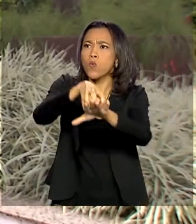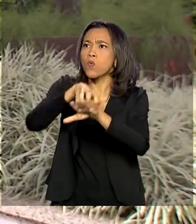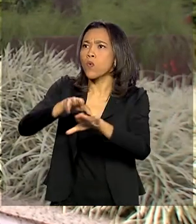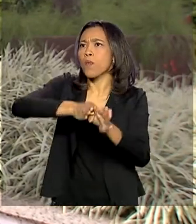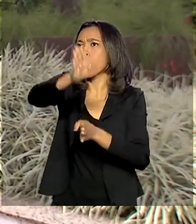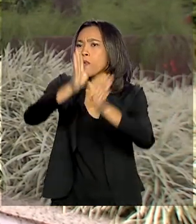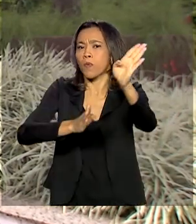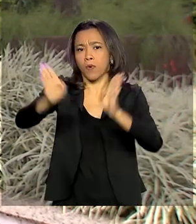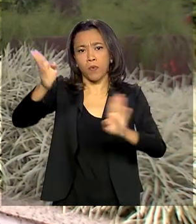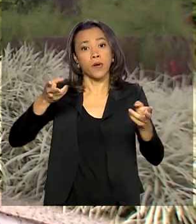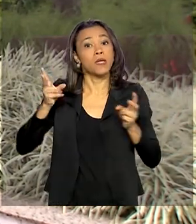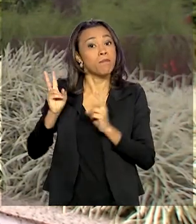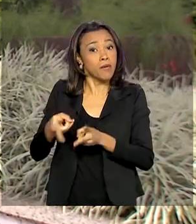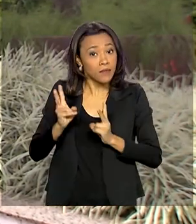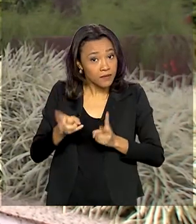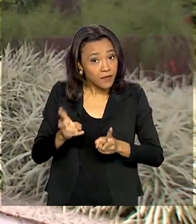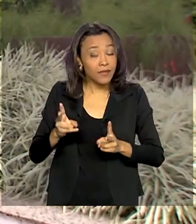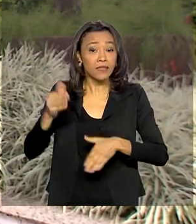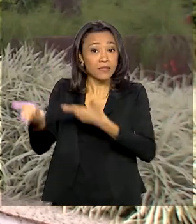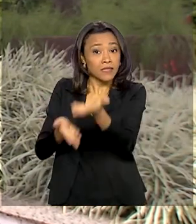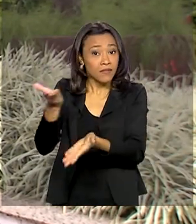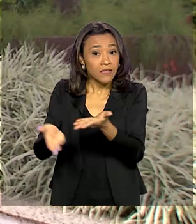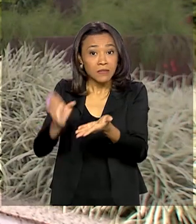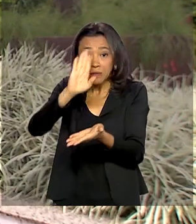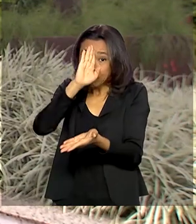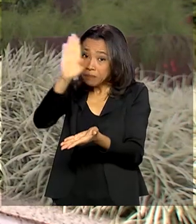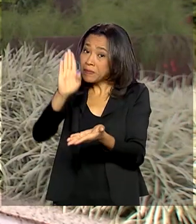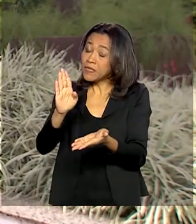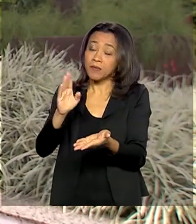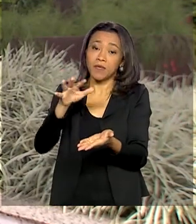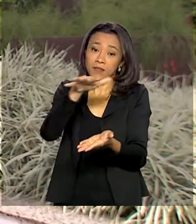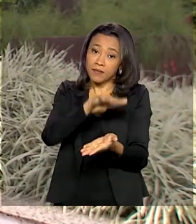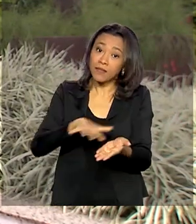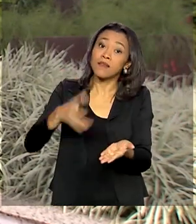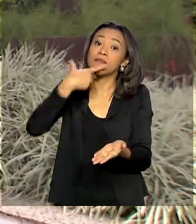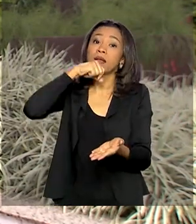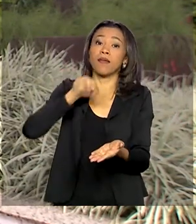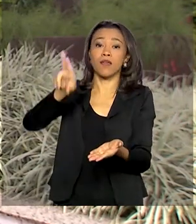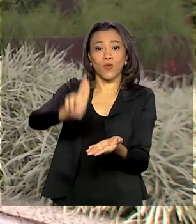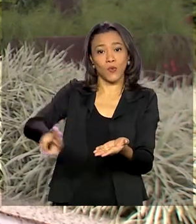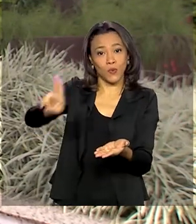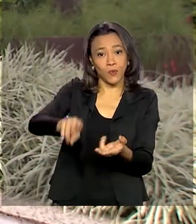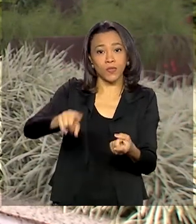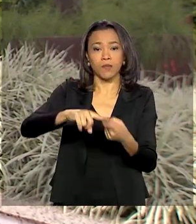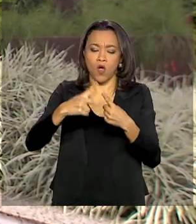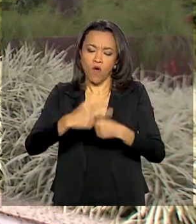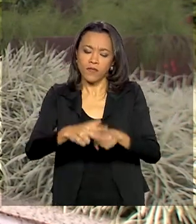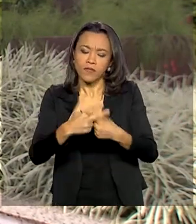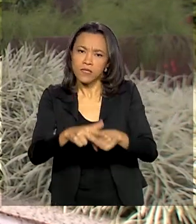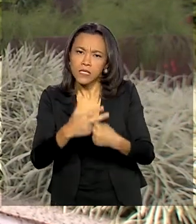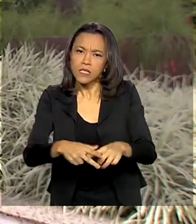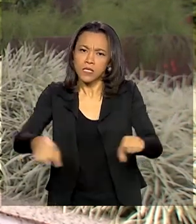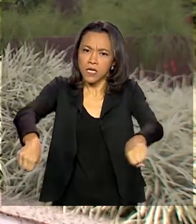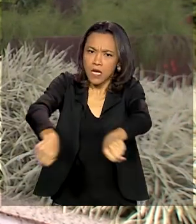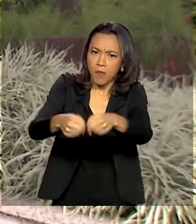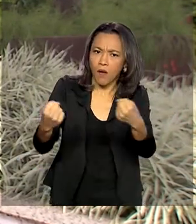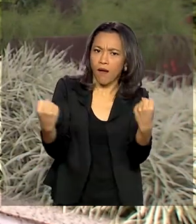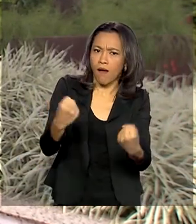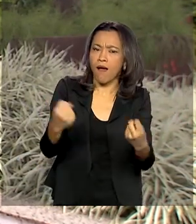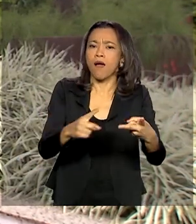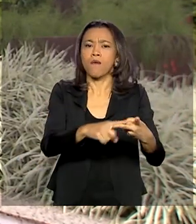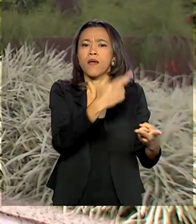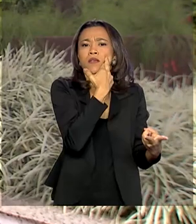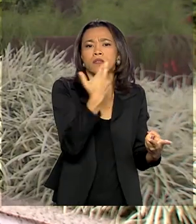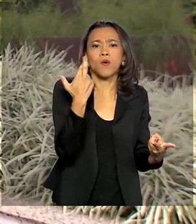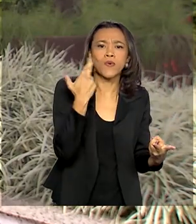manutenção de serviços essenciais para os profissionais do transporte, como oficinas, borracharias e restaurantes de